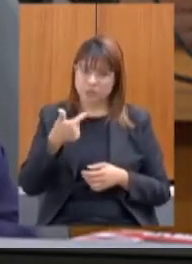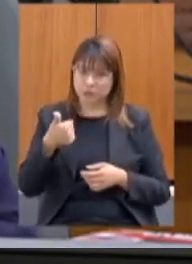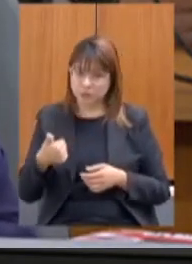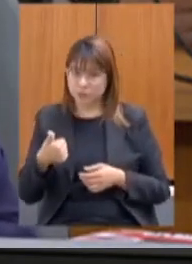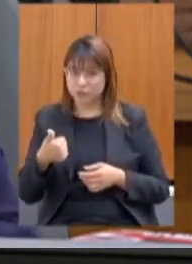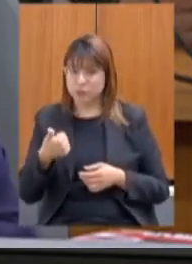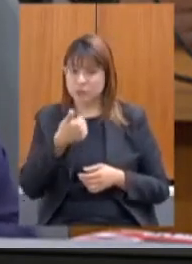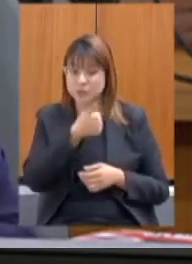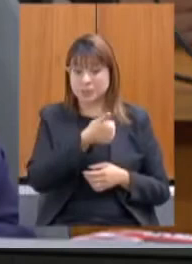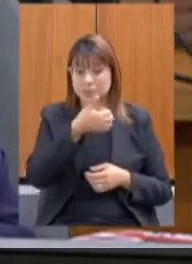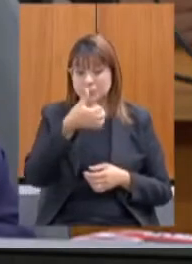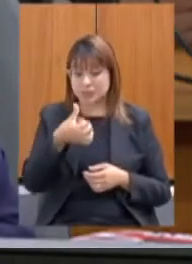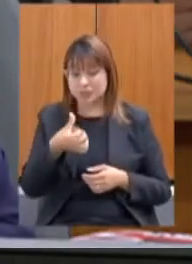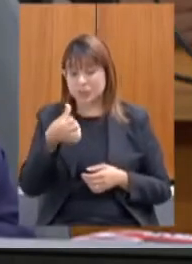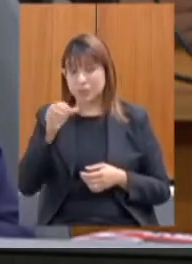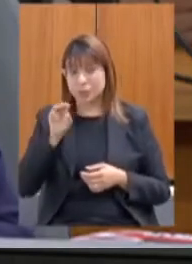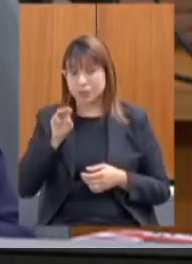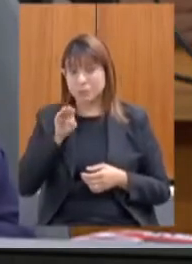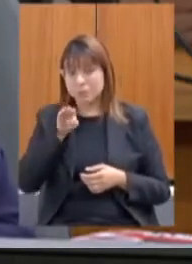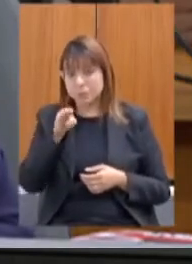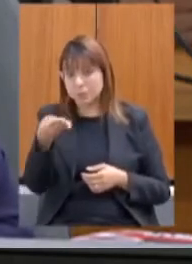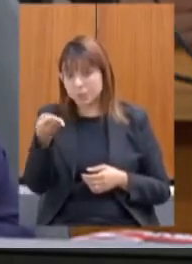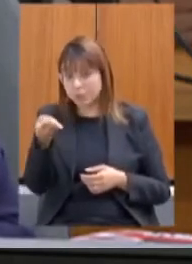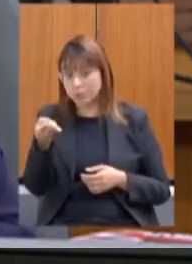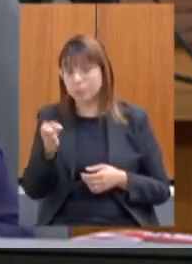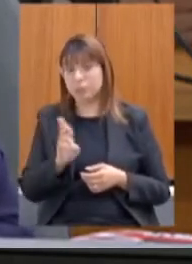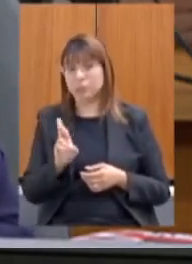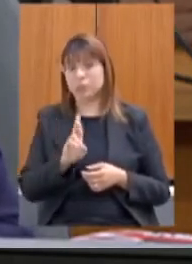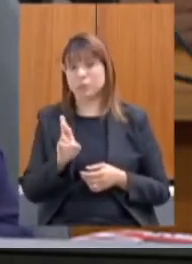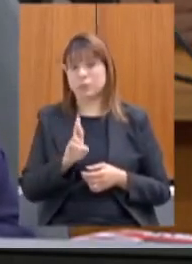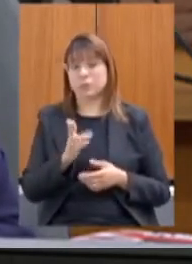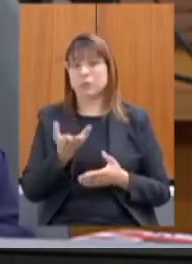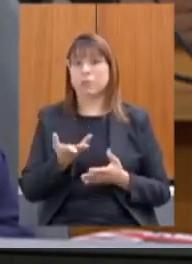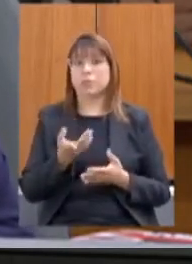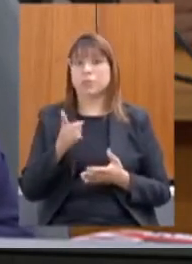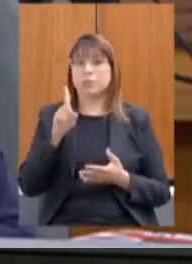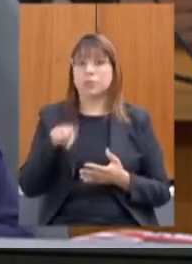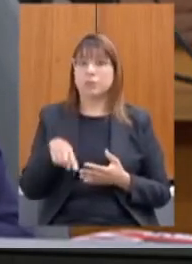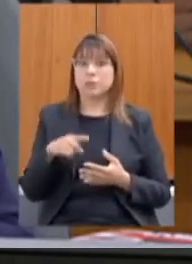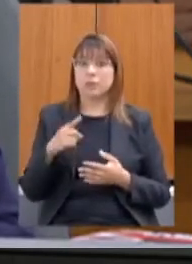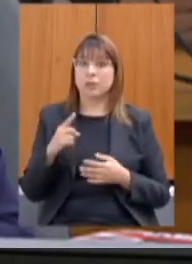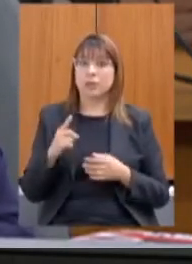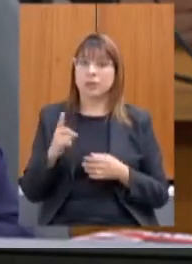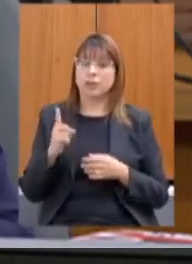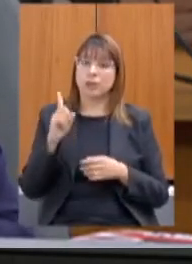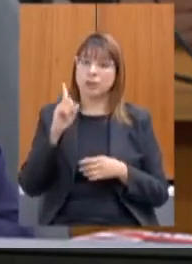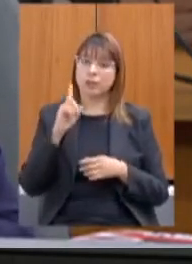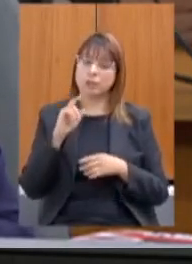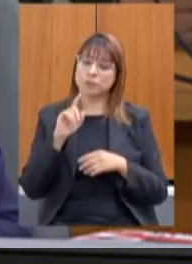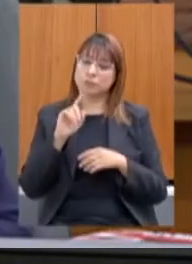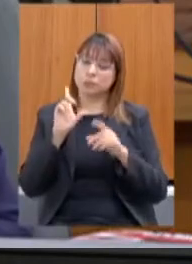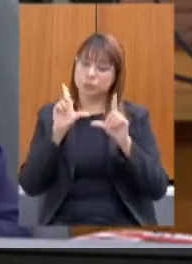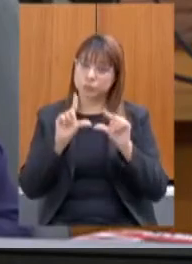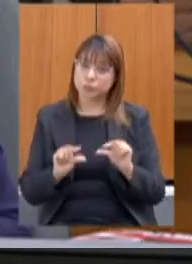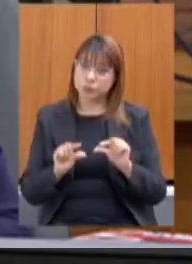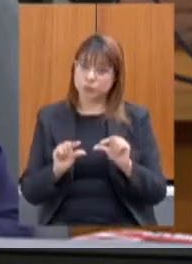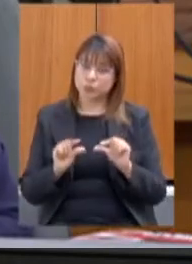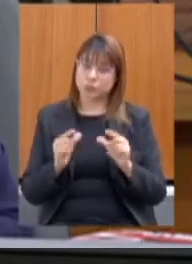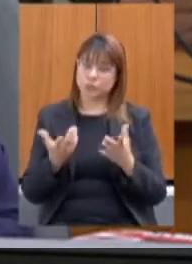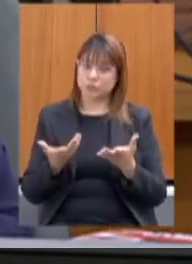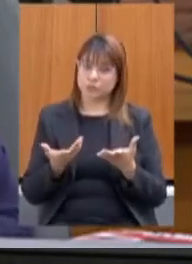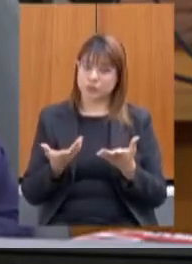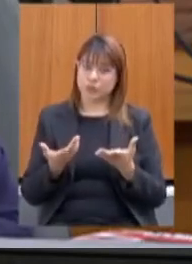bilhões de reais de renúncias de receita e isenções. não pode diminuir os 16 bilhões? Para